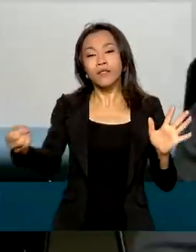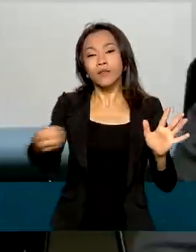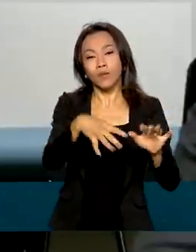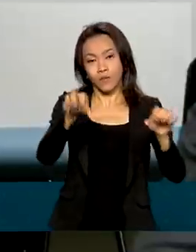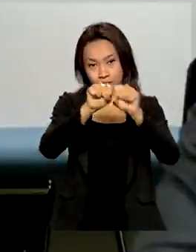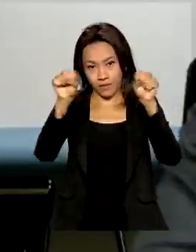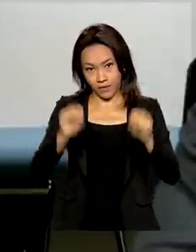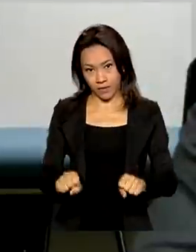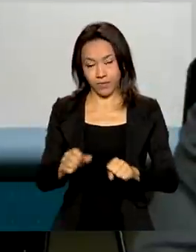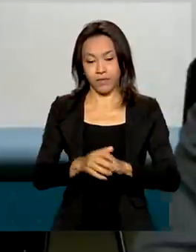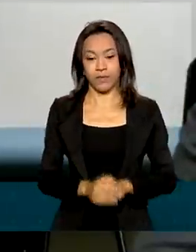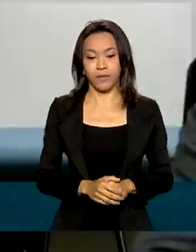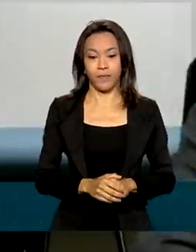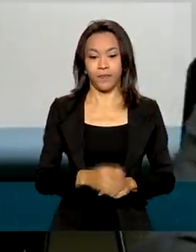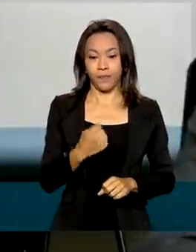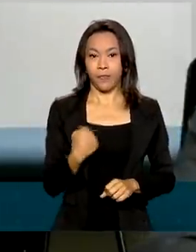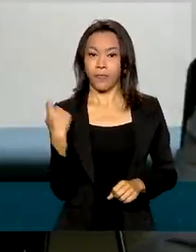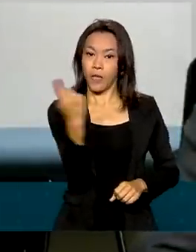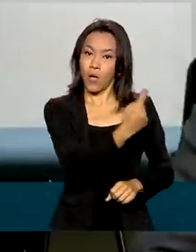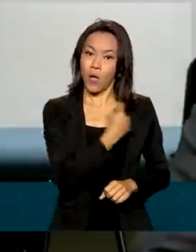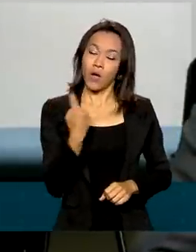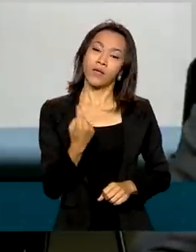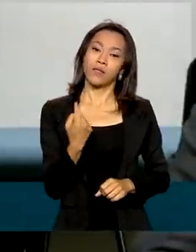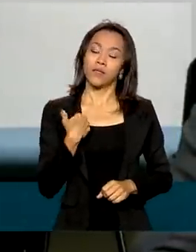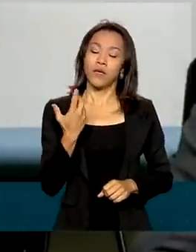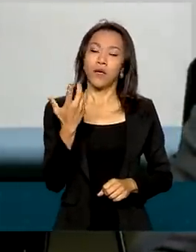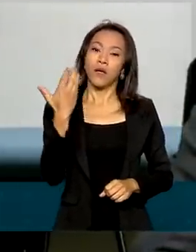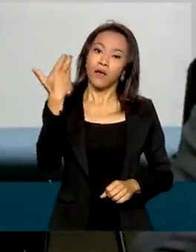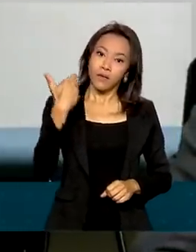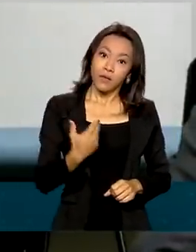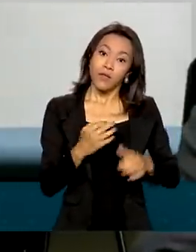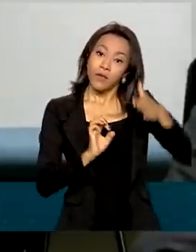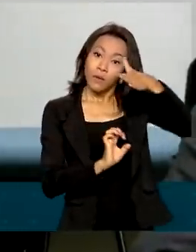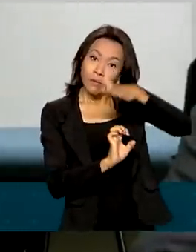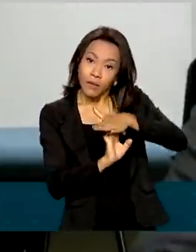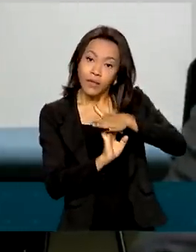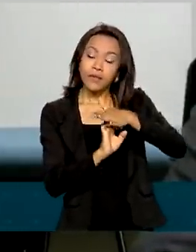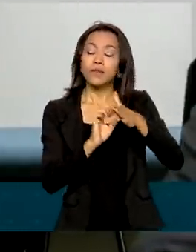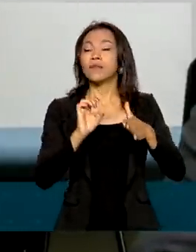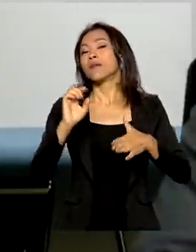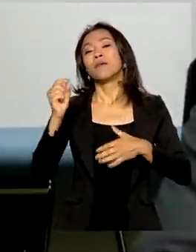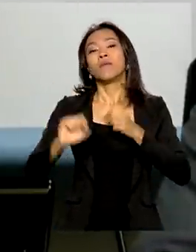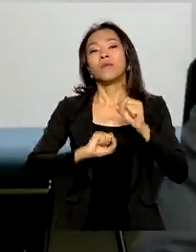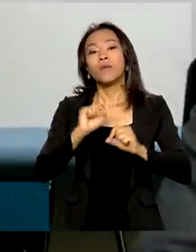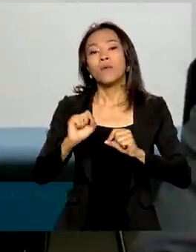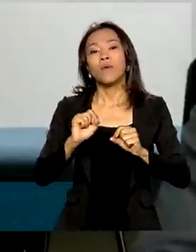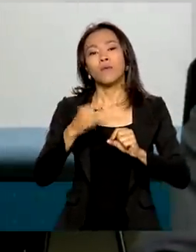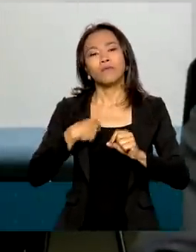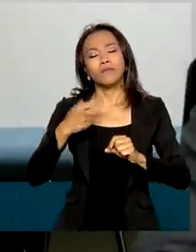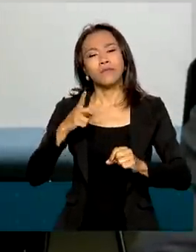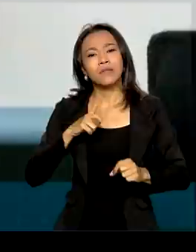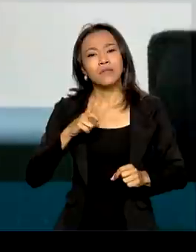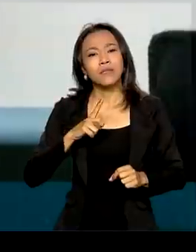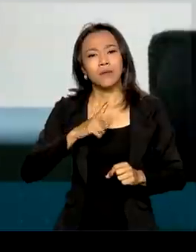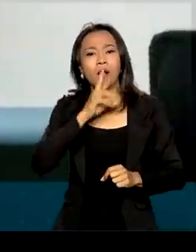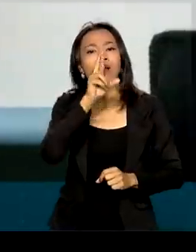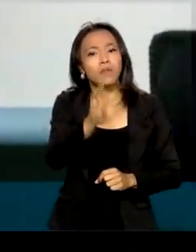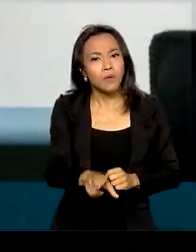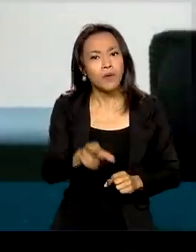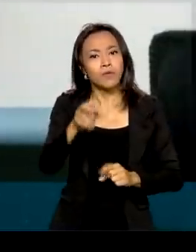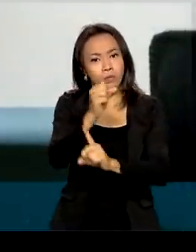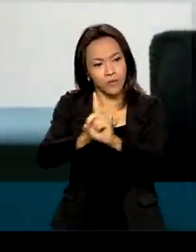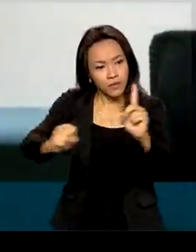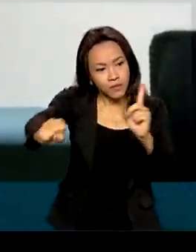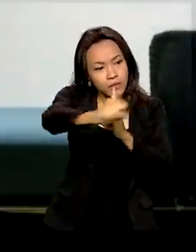Nós somos uma empresa focada em gerar resultados para o Estado brasileiro e para o cidadão. Isso não